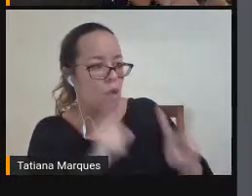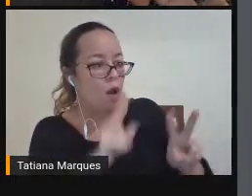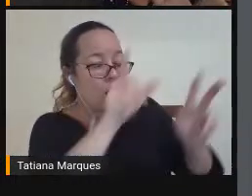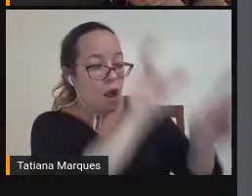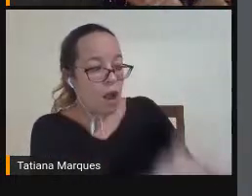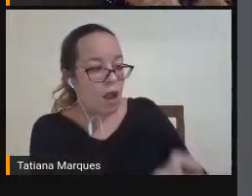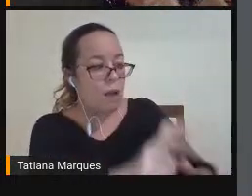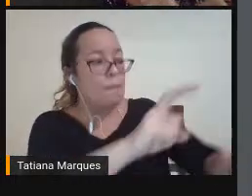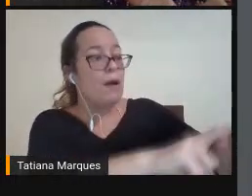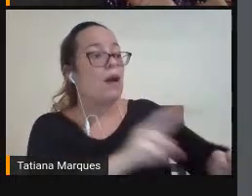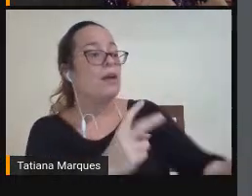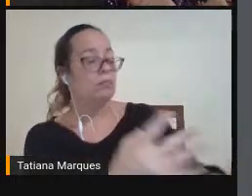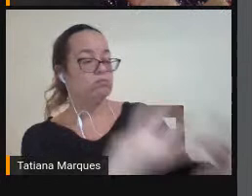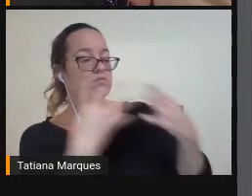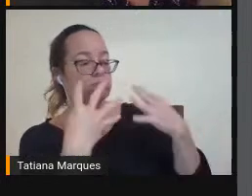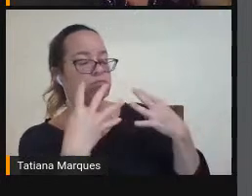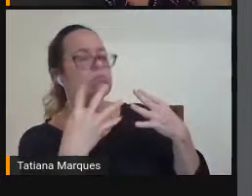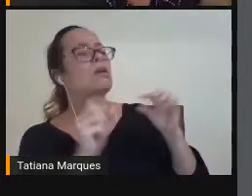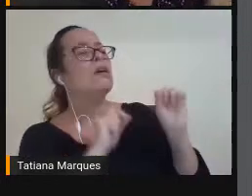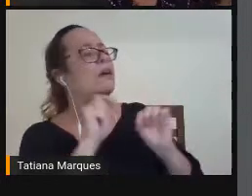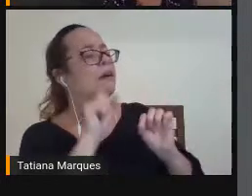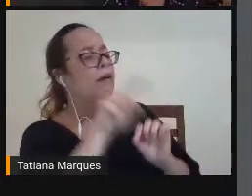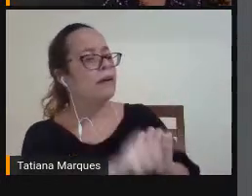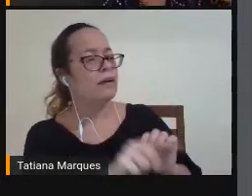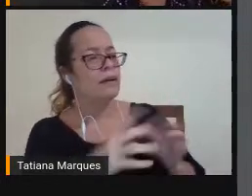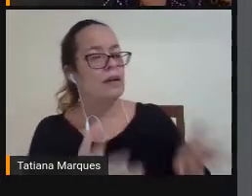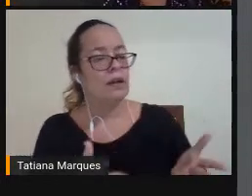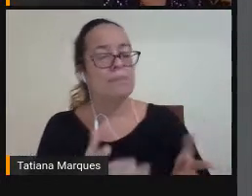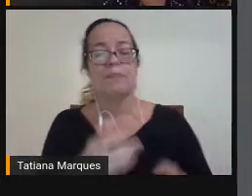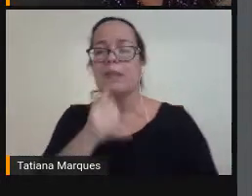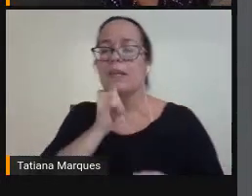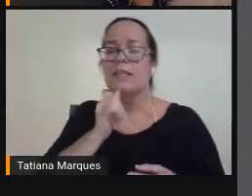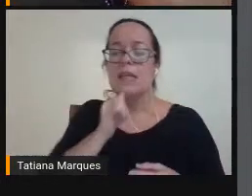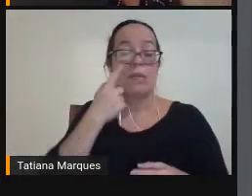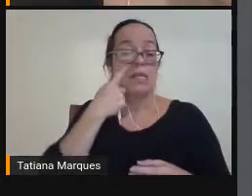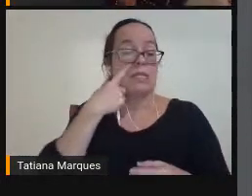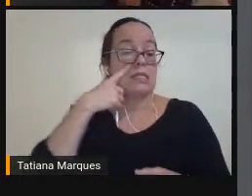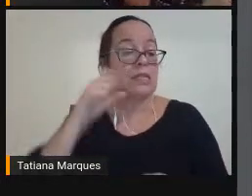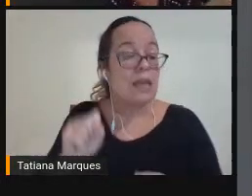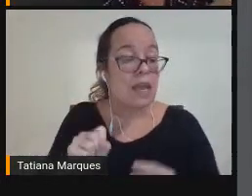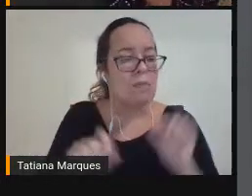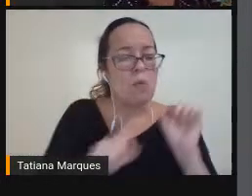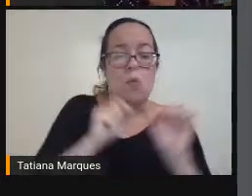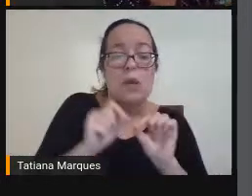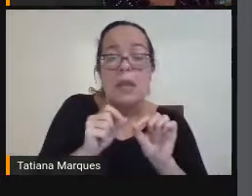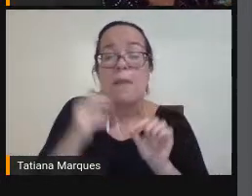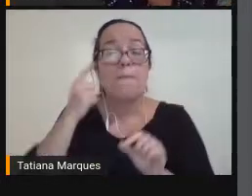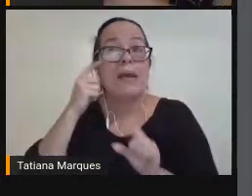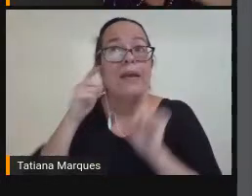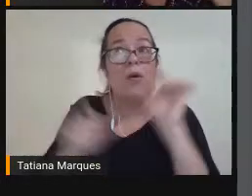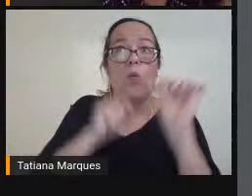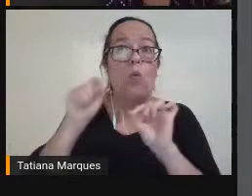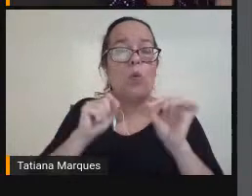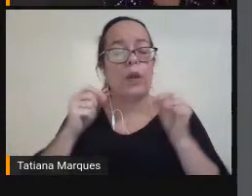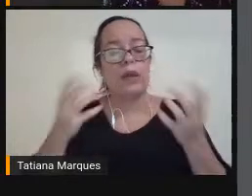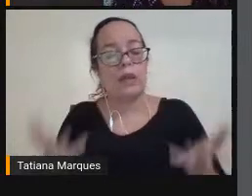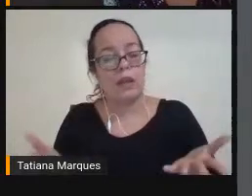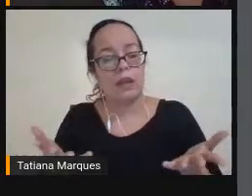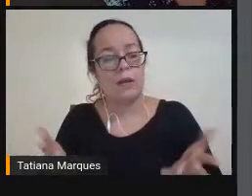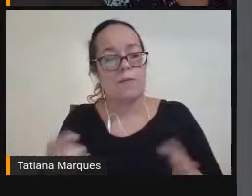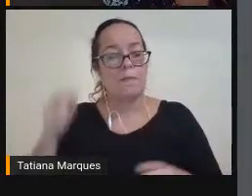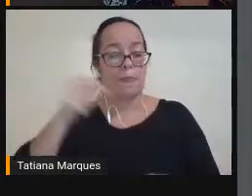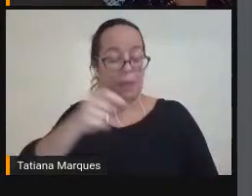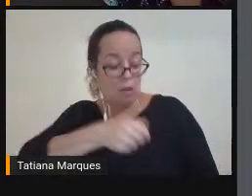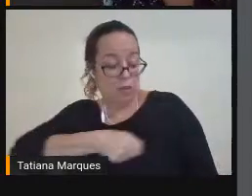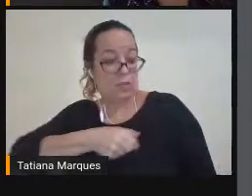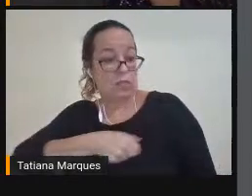A perspectiva Da secretaria Municipal De Vitória O estado Do